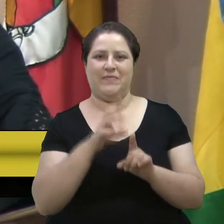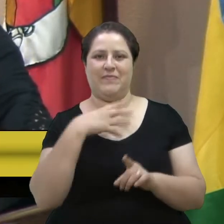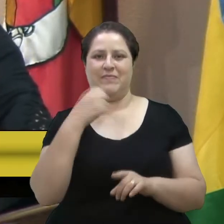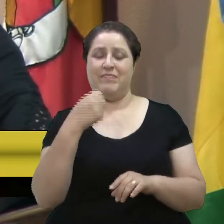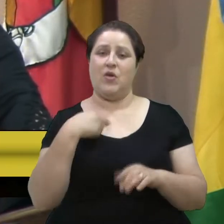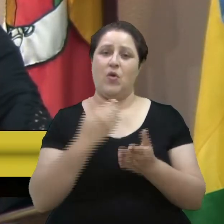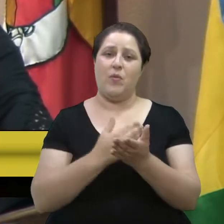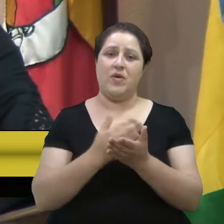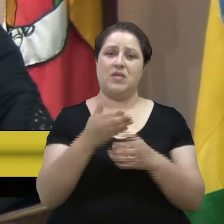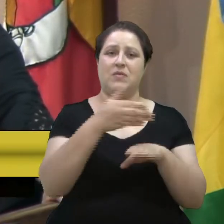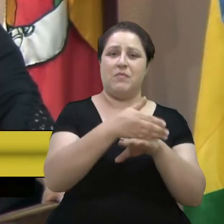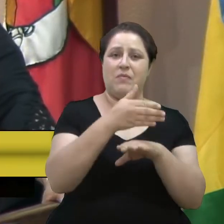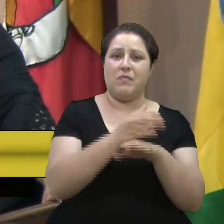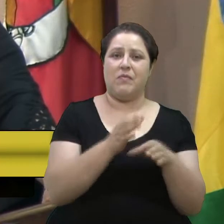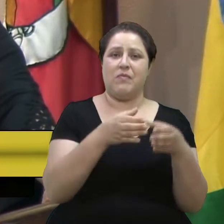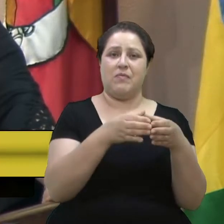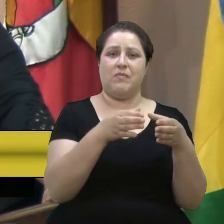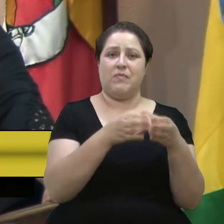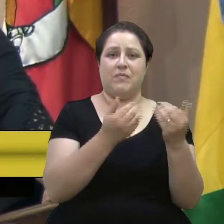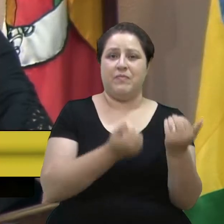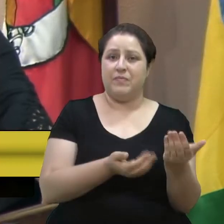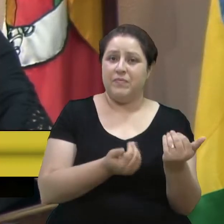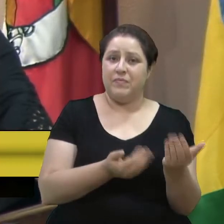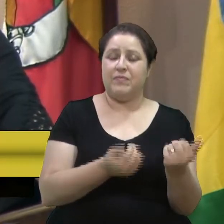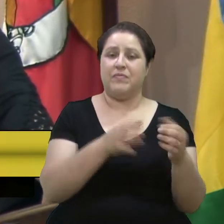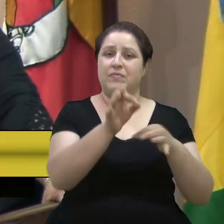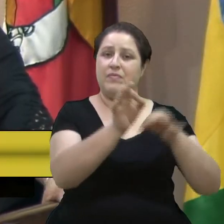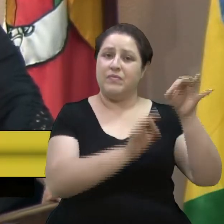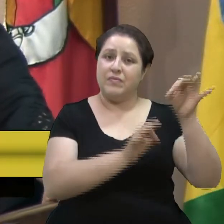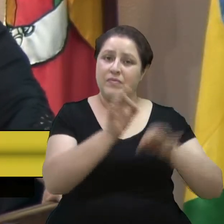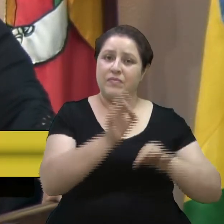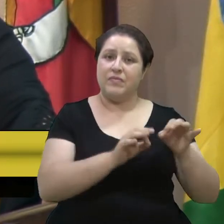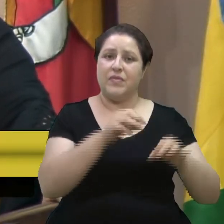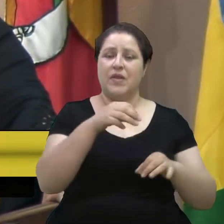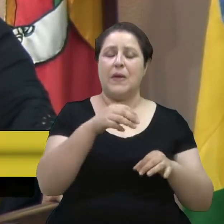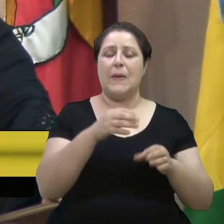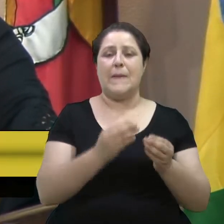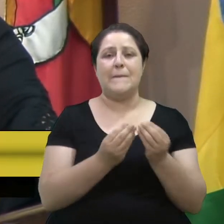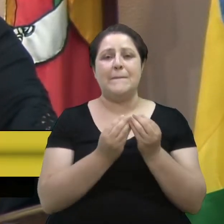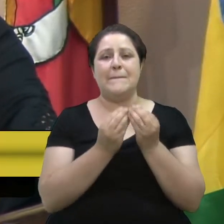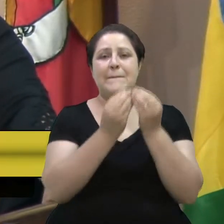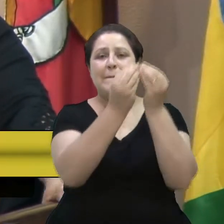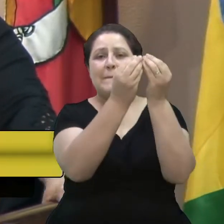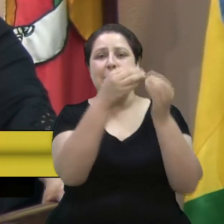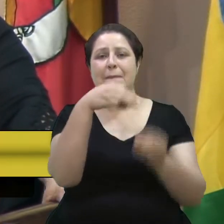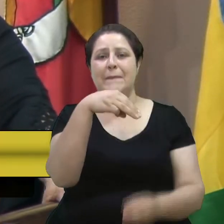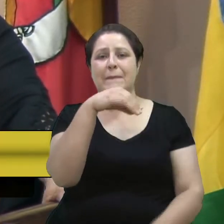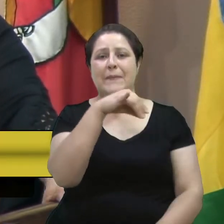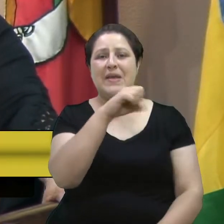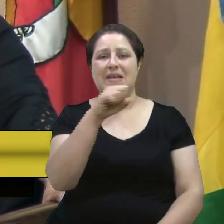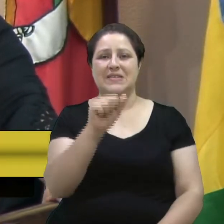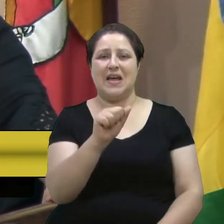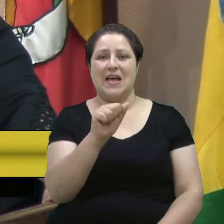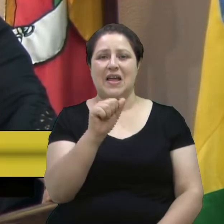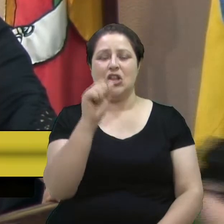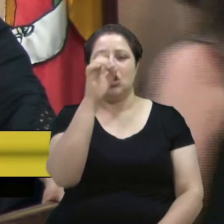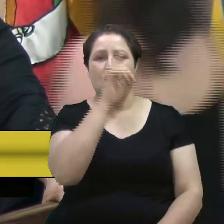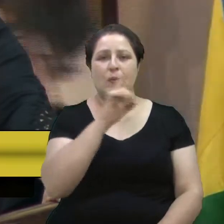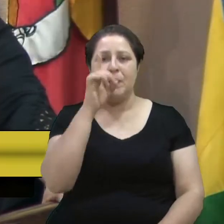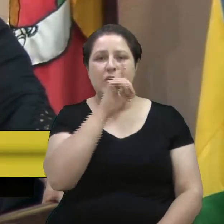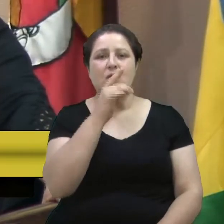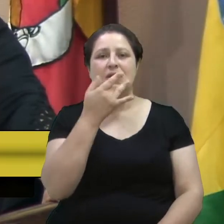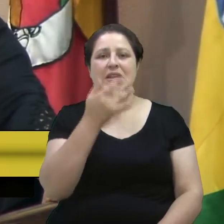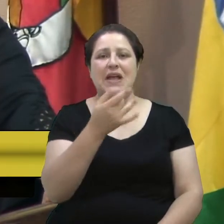a participar do grupo de jovens, para a organização da missa nos domingos, às seis horas da tarde. E